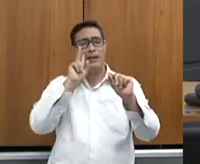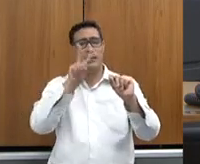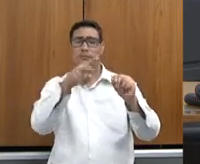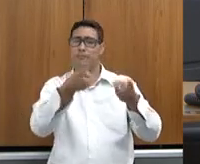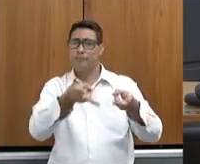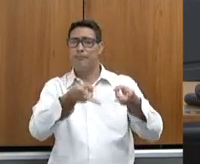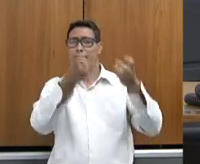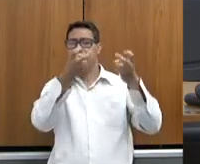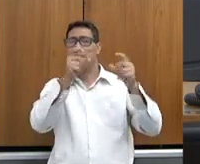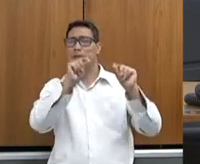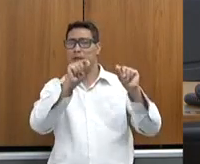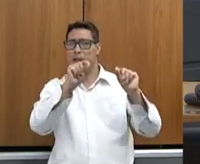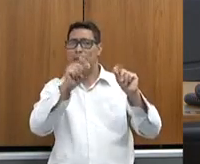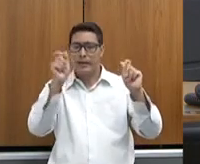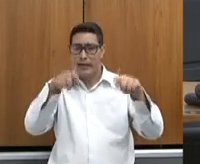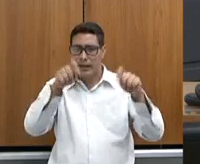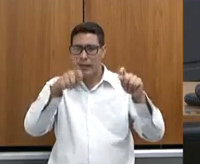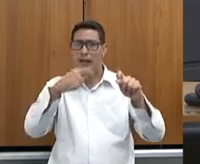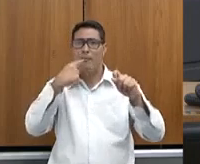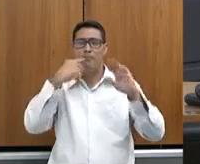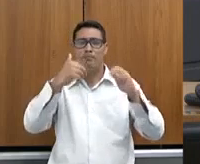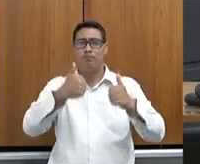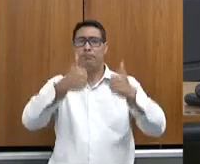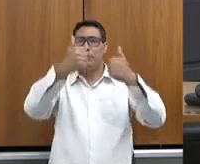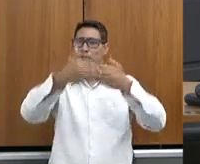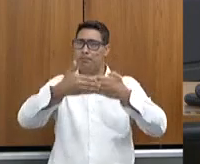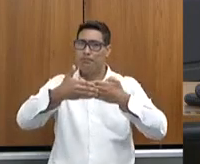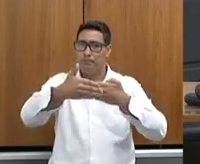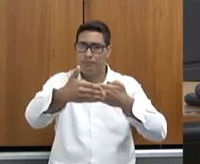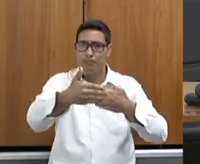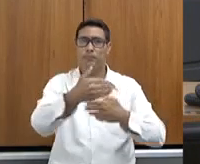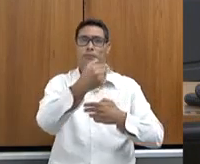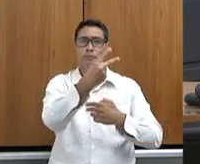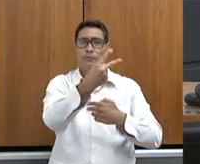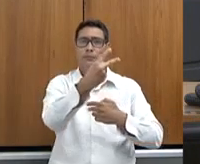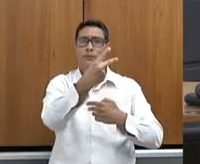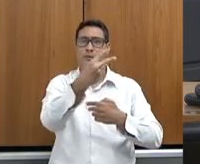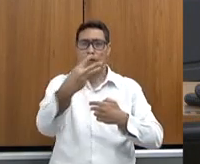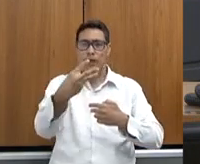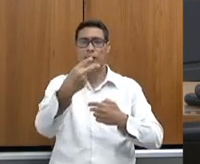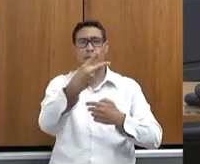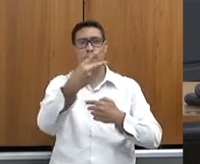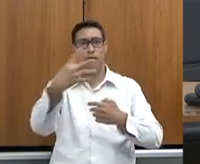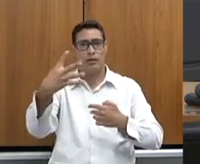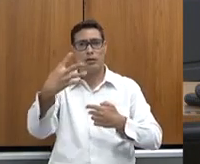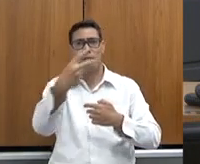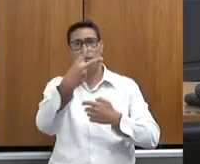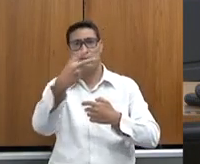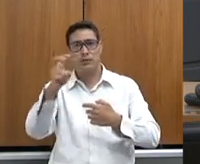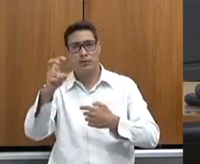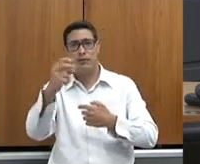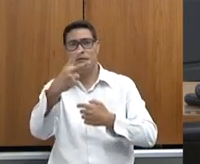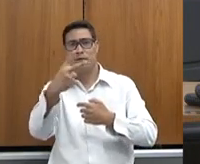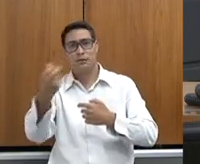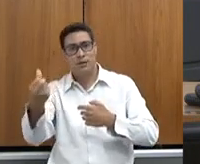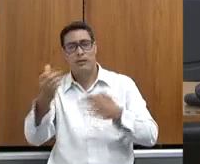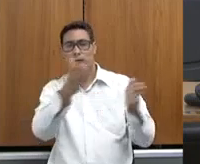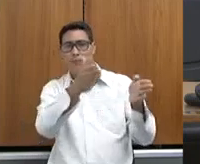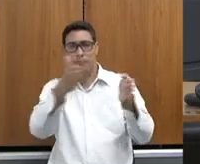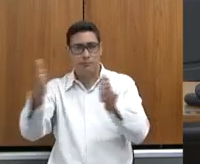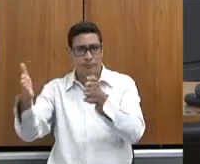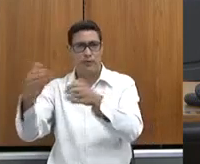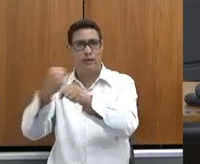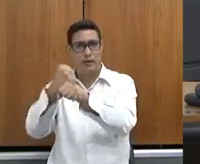vislumbrar para 2023, 2024, 2025 e 2026, para que a nossa agropecuária continue sendo exemplo